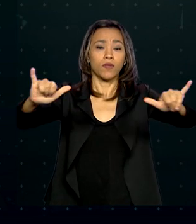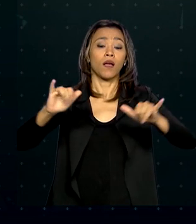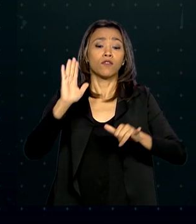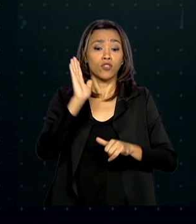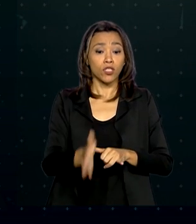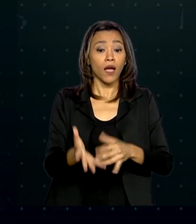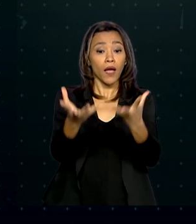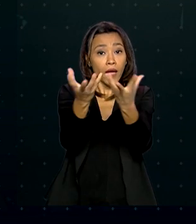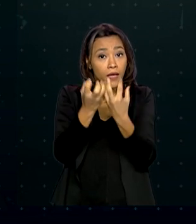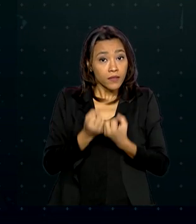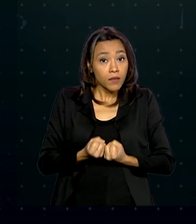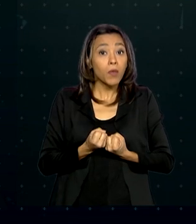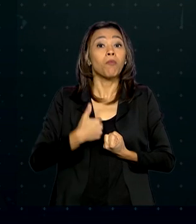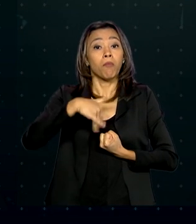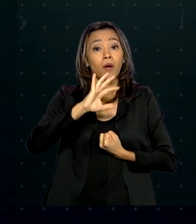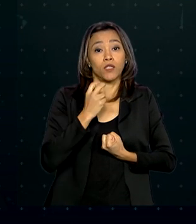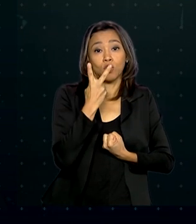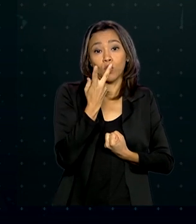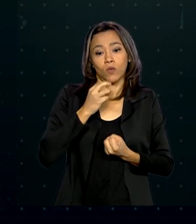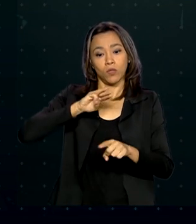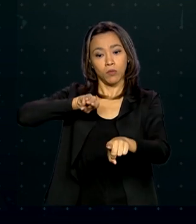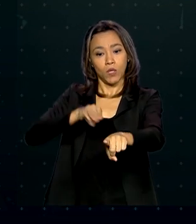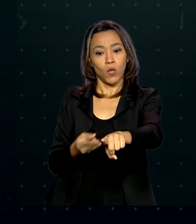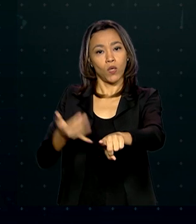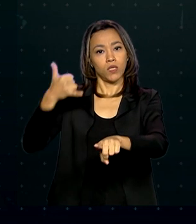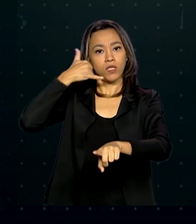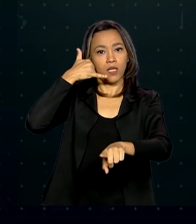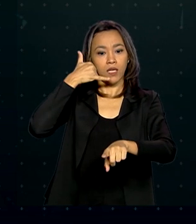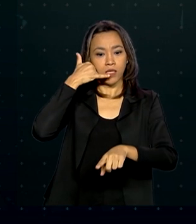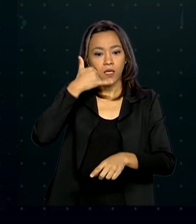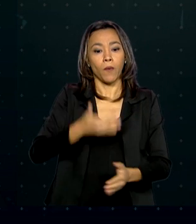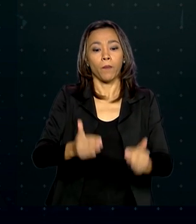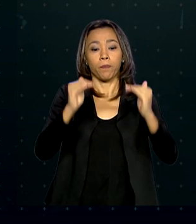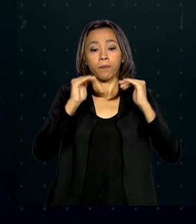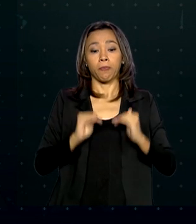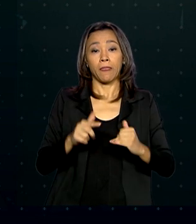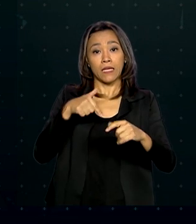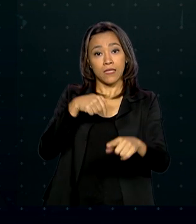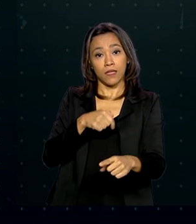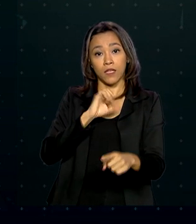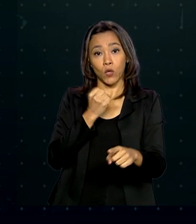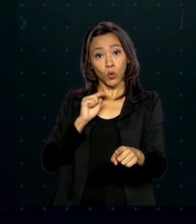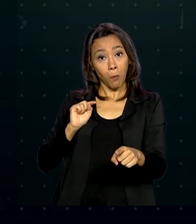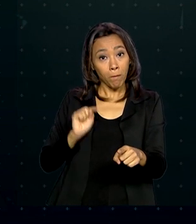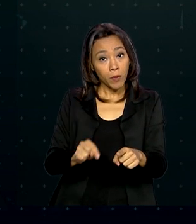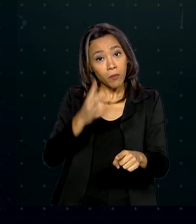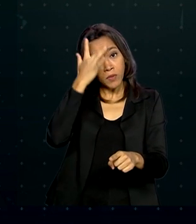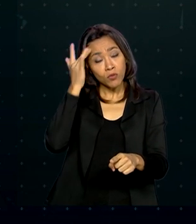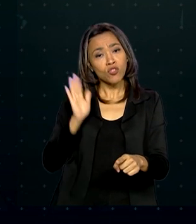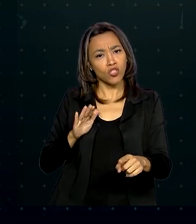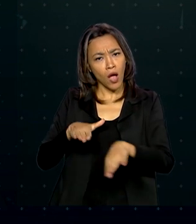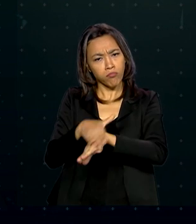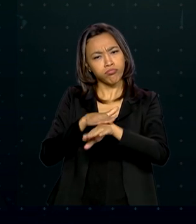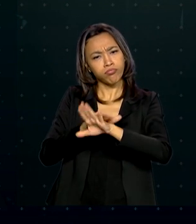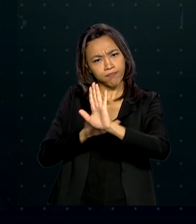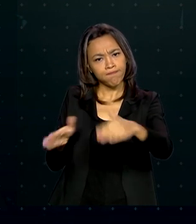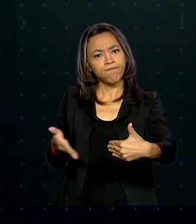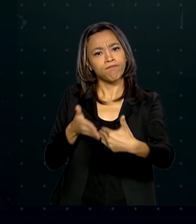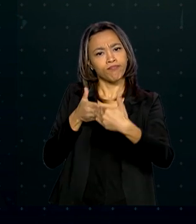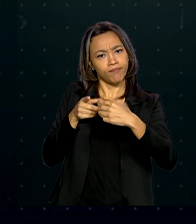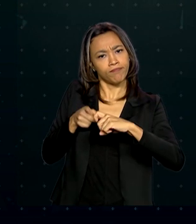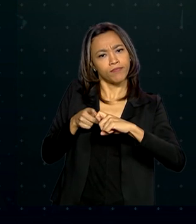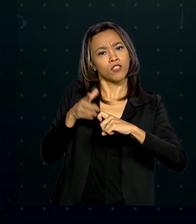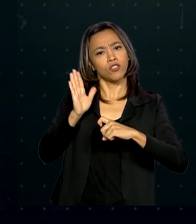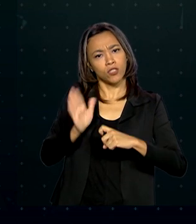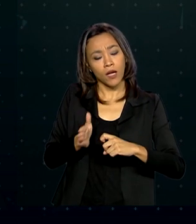recebeu mais de 2 milhões de ligações. 78 mil pessoas foram atendidas. Quem apresentou